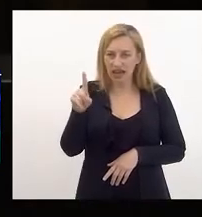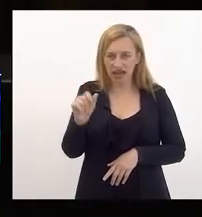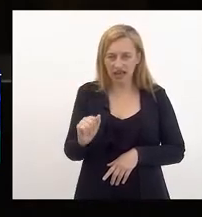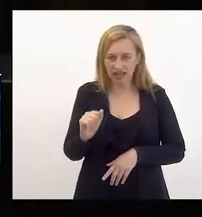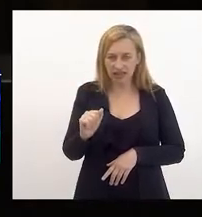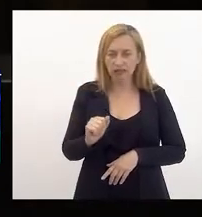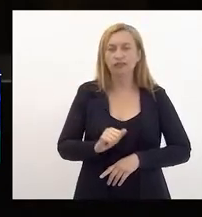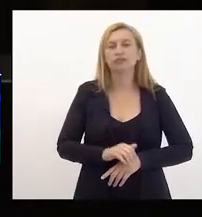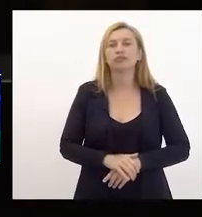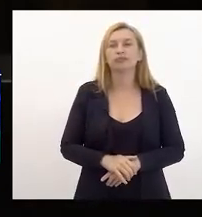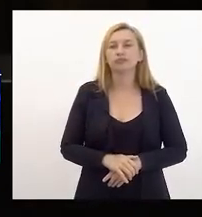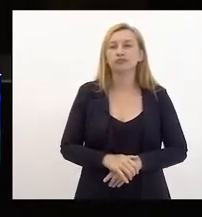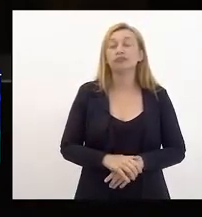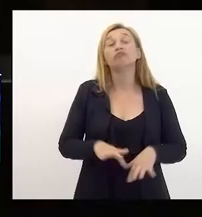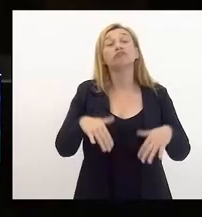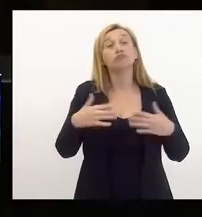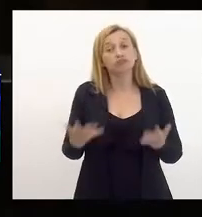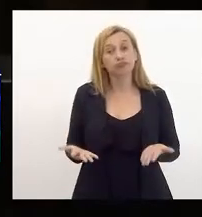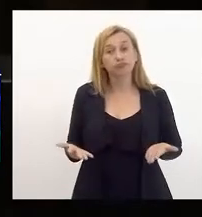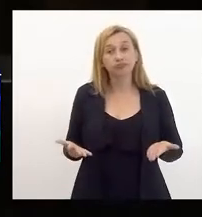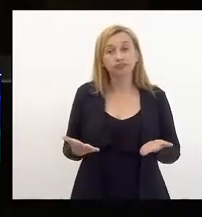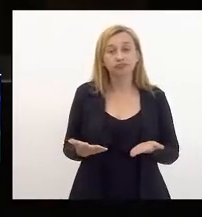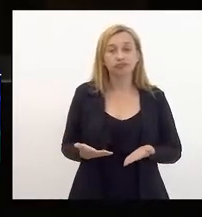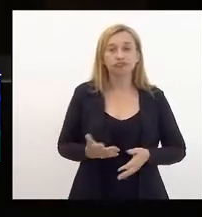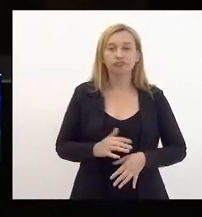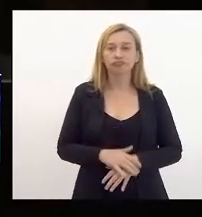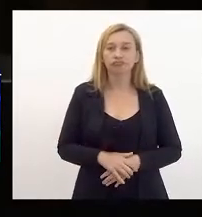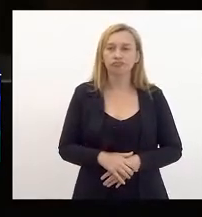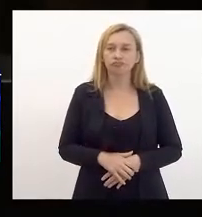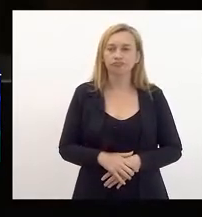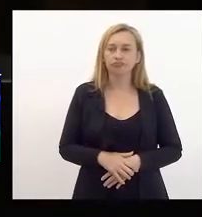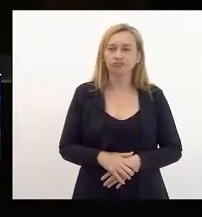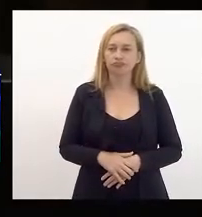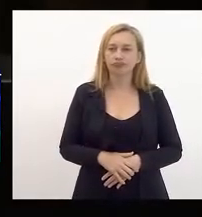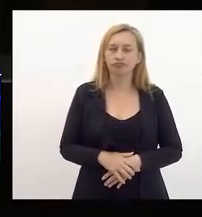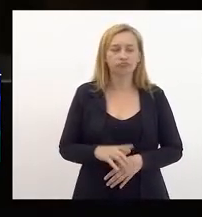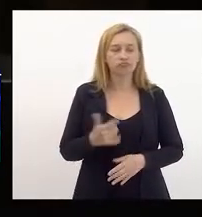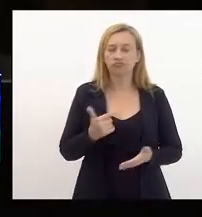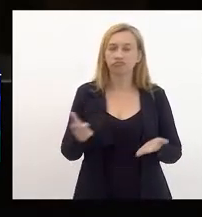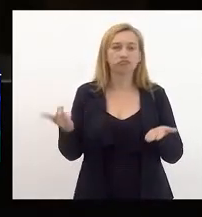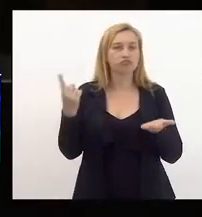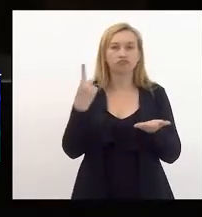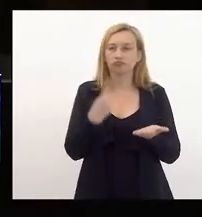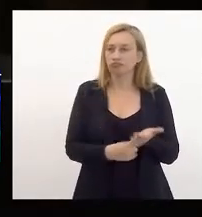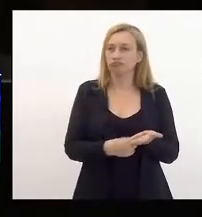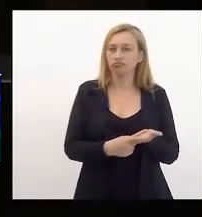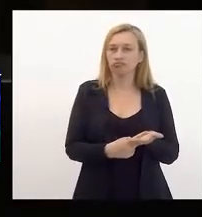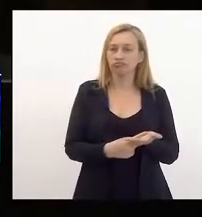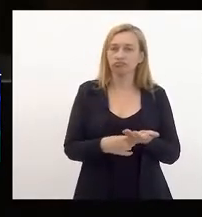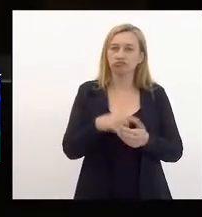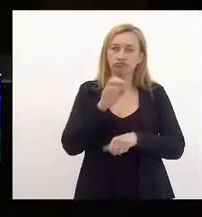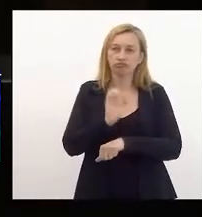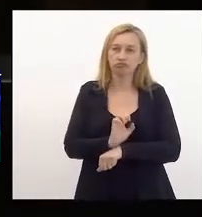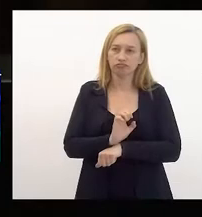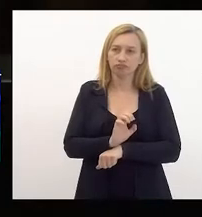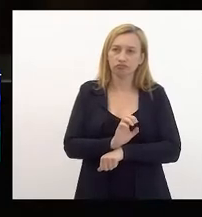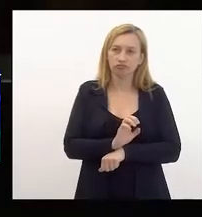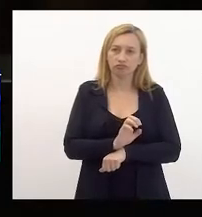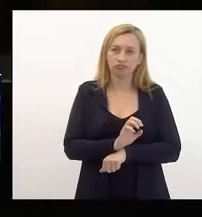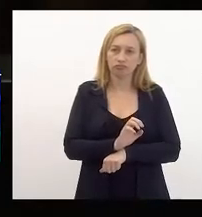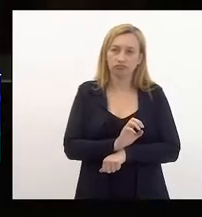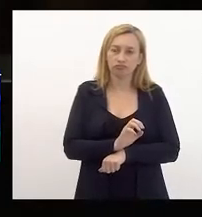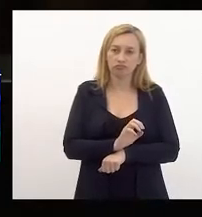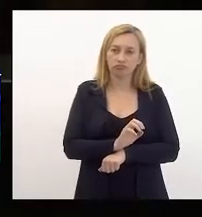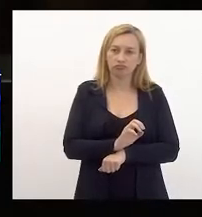metropolizada, então não haveria nenhum compromisso do Estado em dotar,